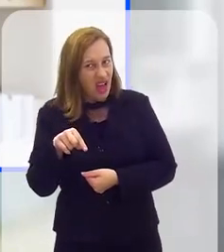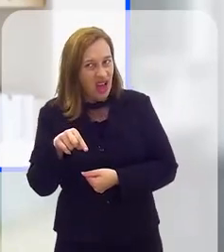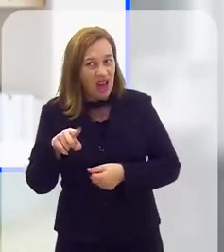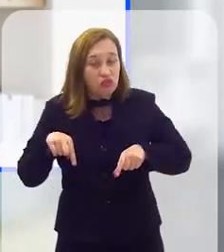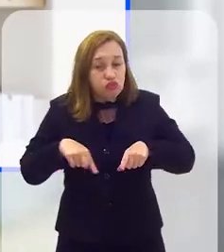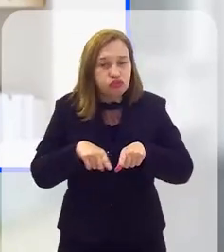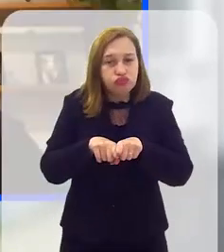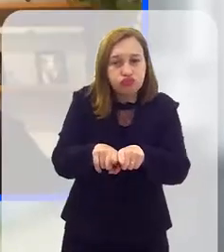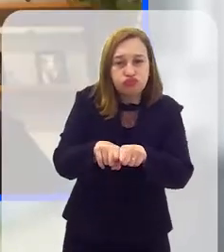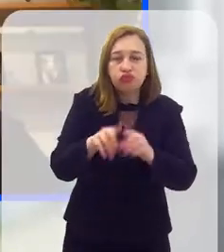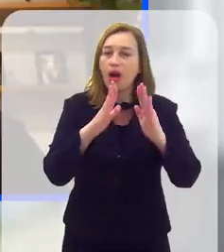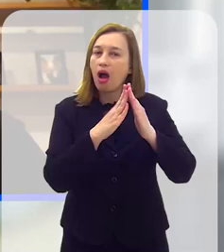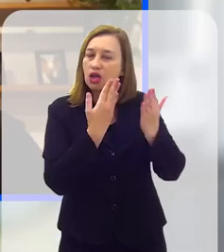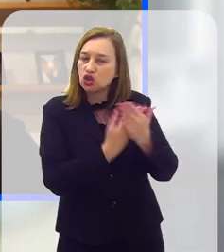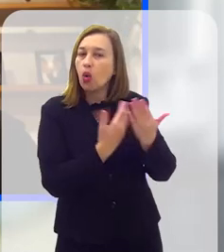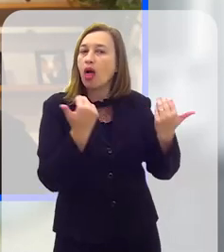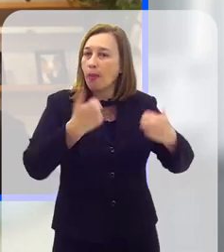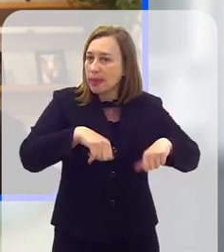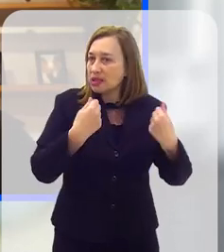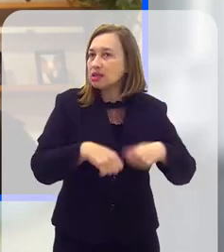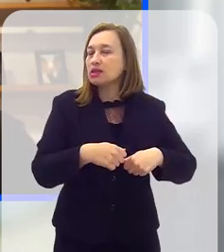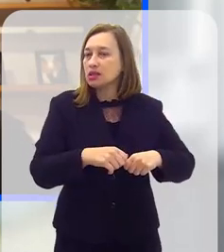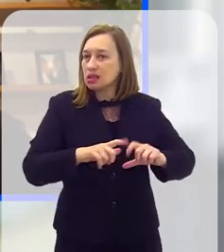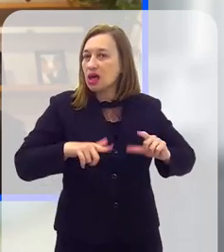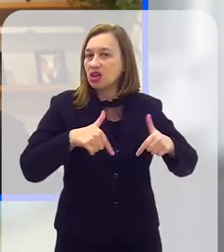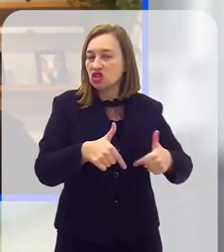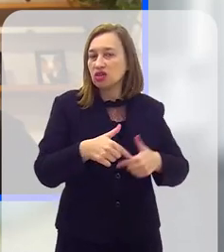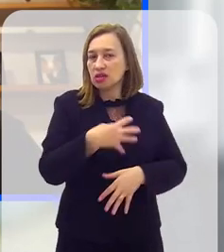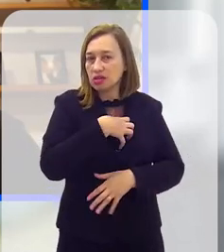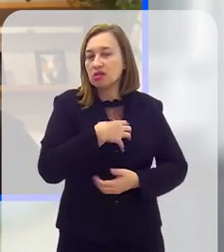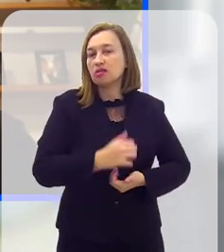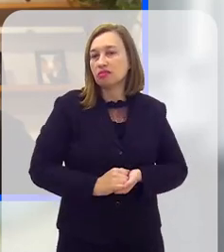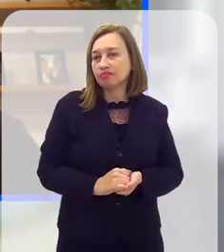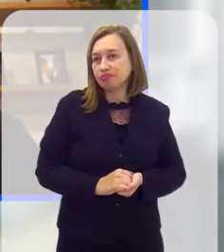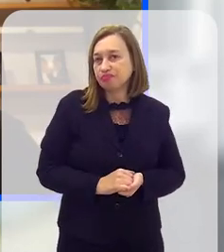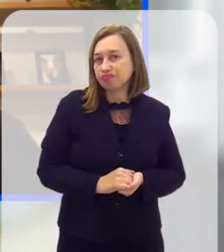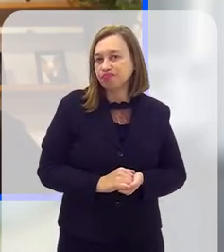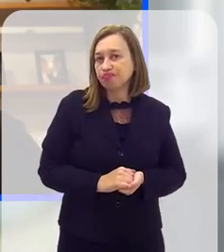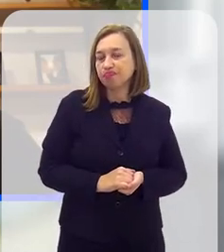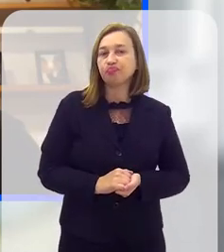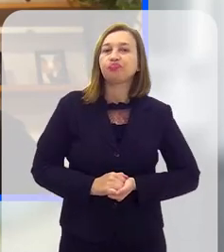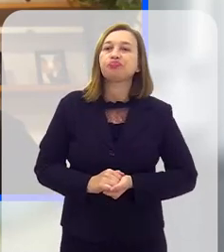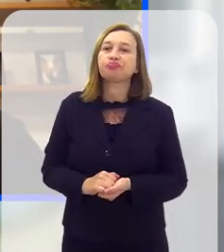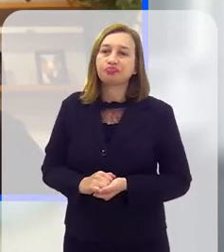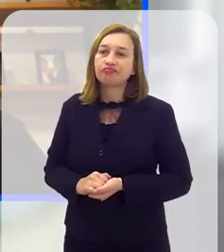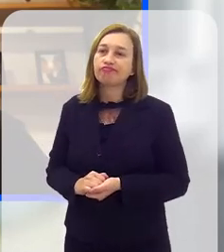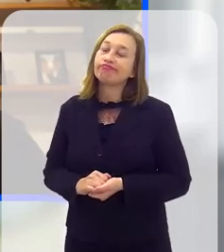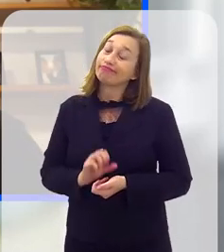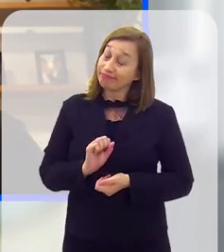A escola tem que ensinar também? A escola precisa estar mais atuante nesse sentido?